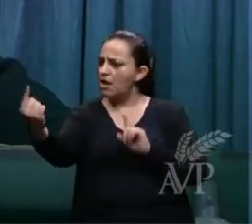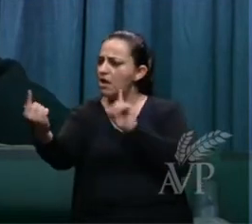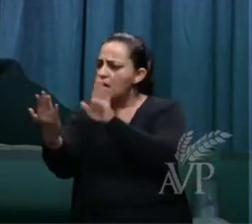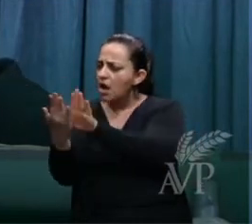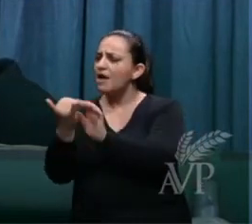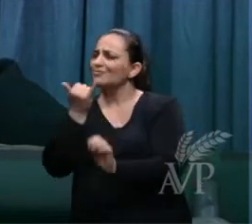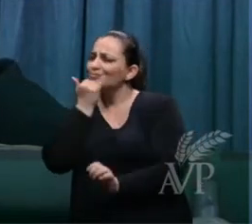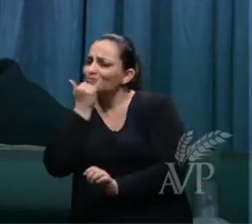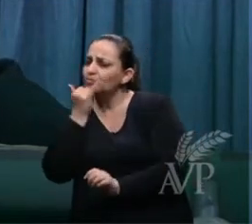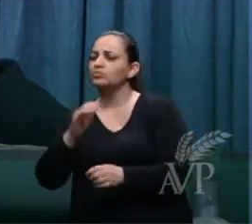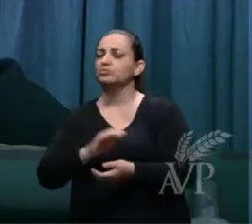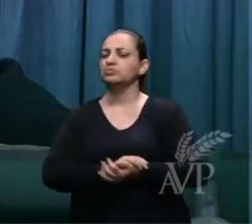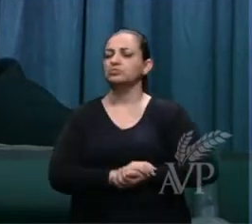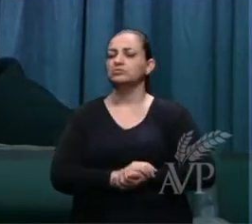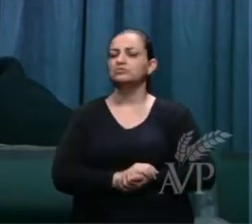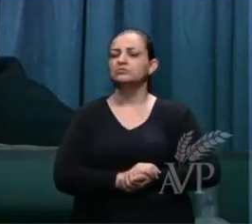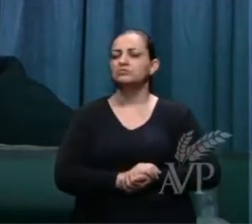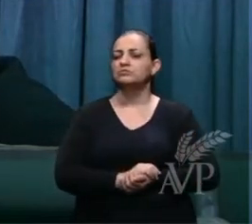desculpas